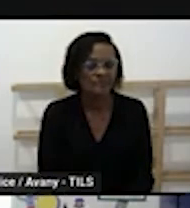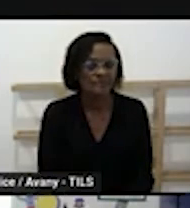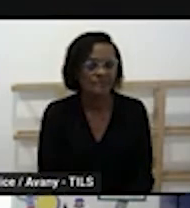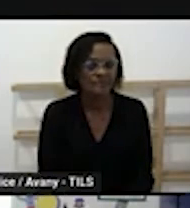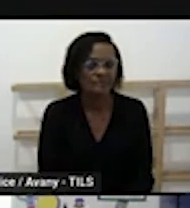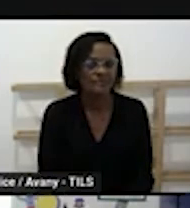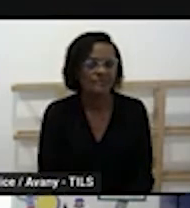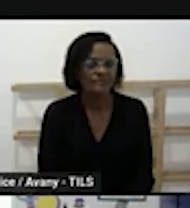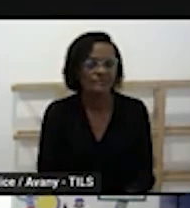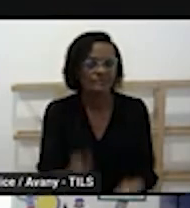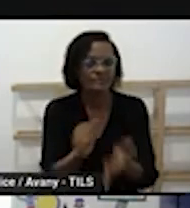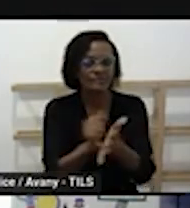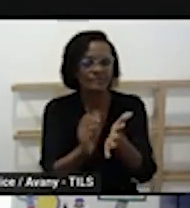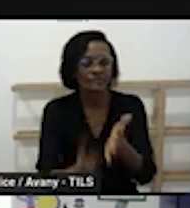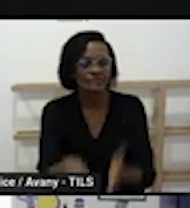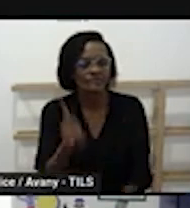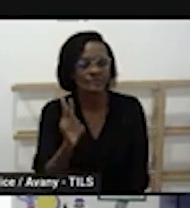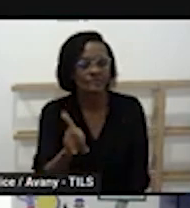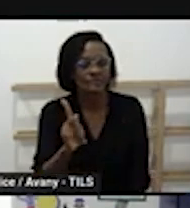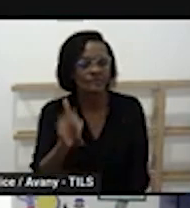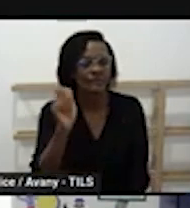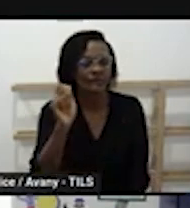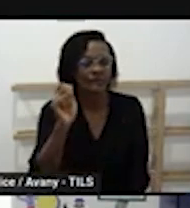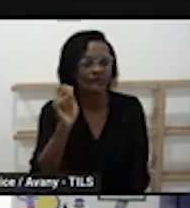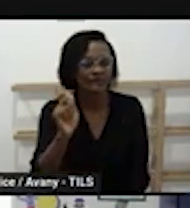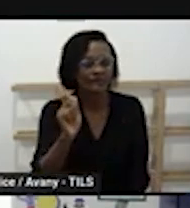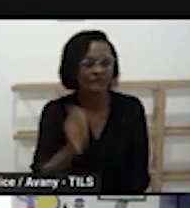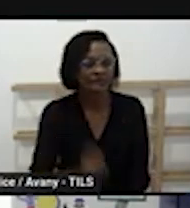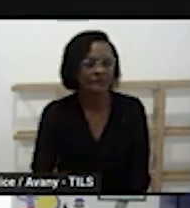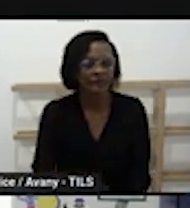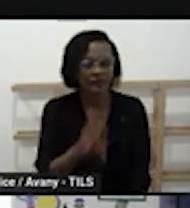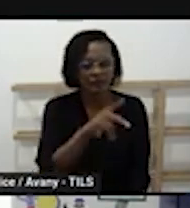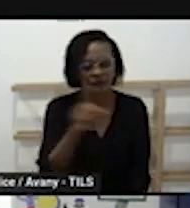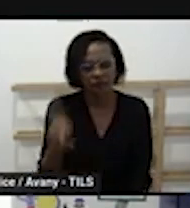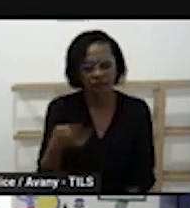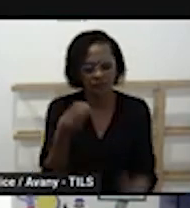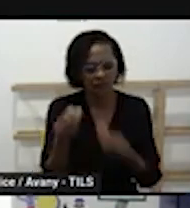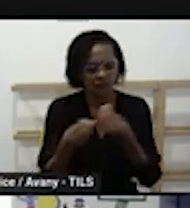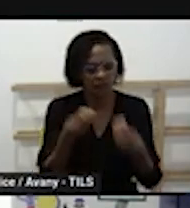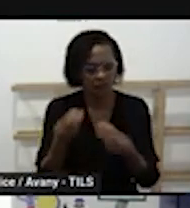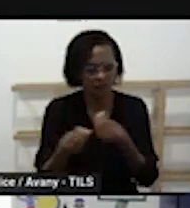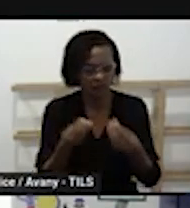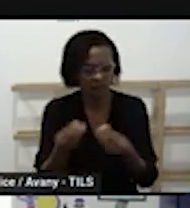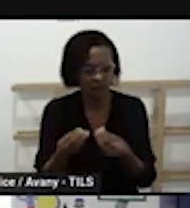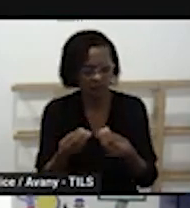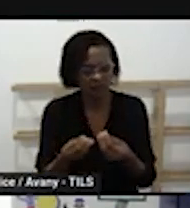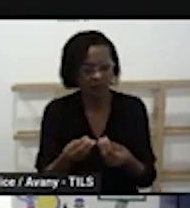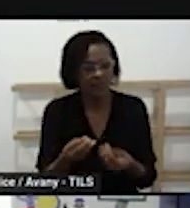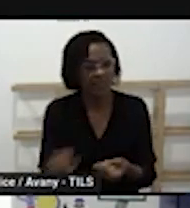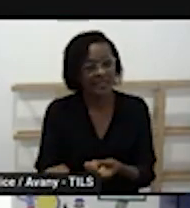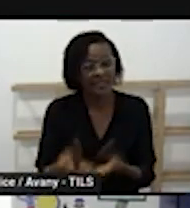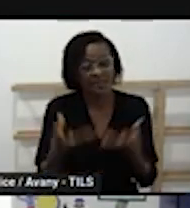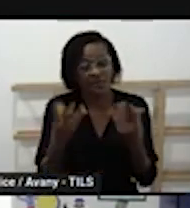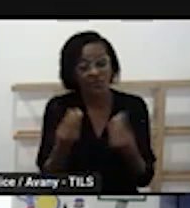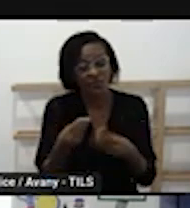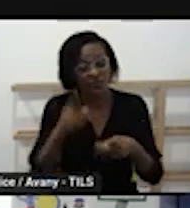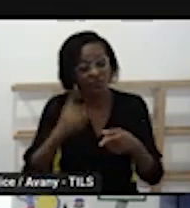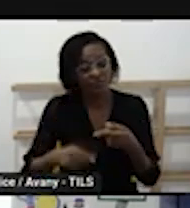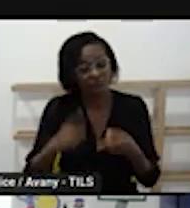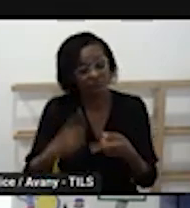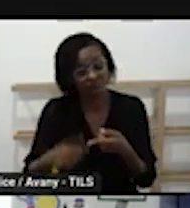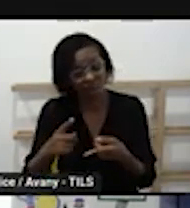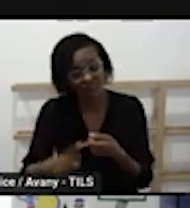atividade permanente é uma atividade que a gente vai fazer com uma periodicidade que pode ser uma vez por